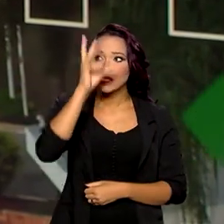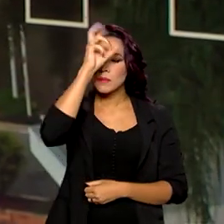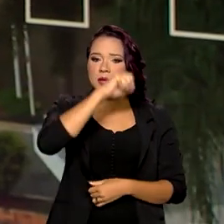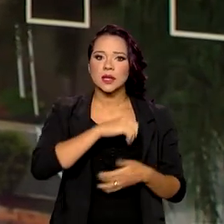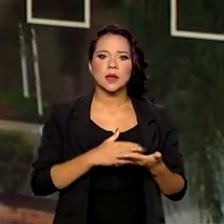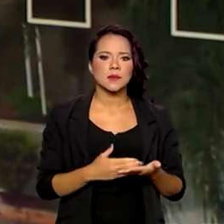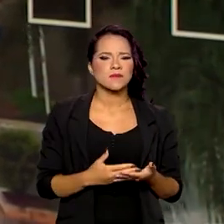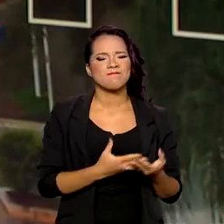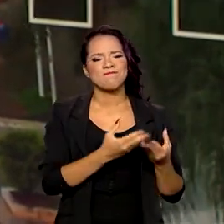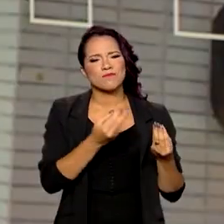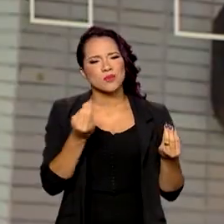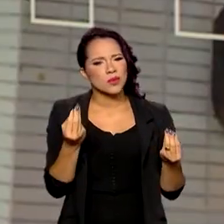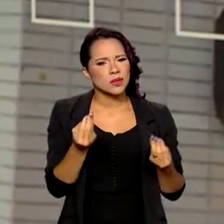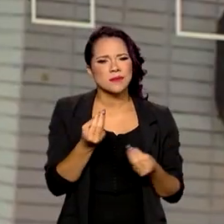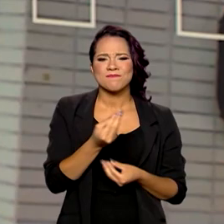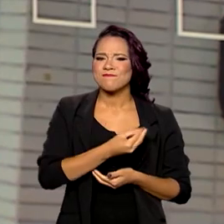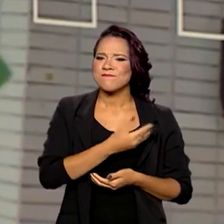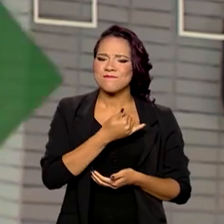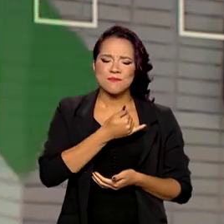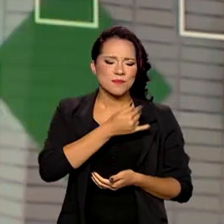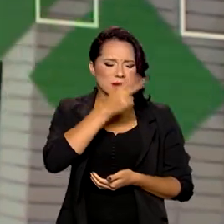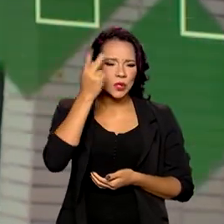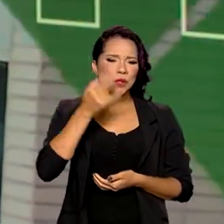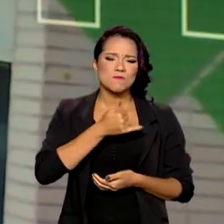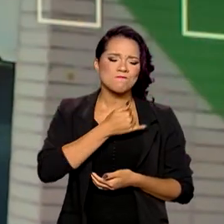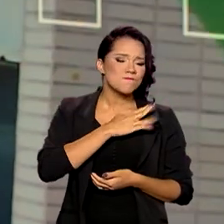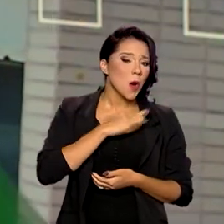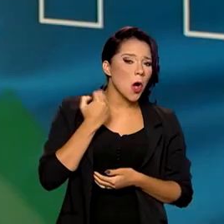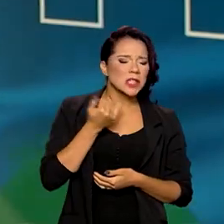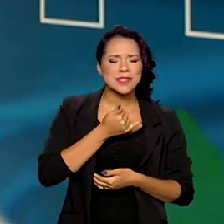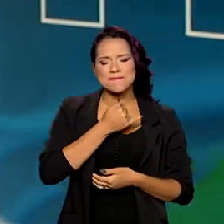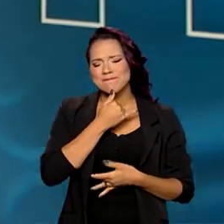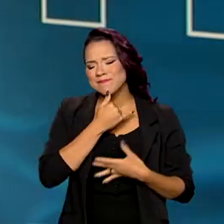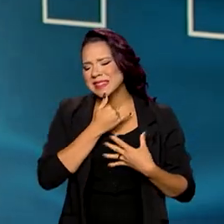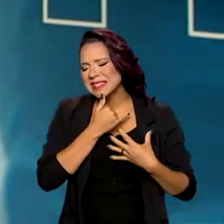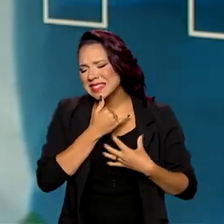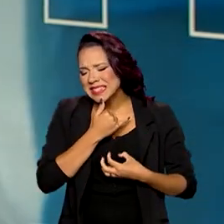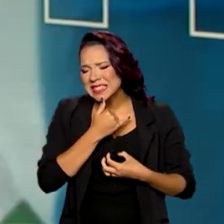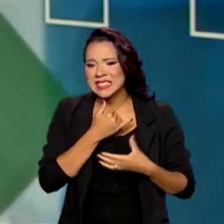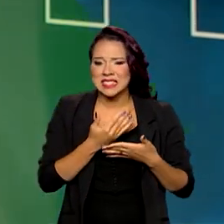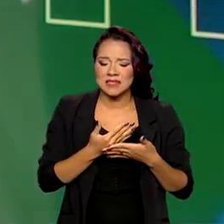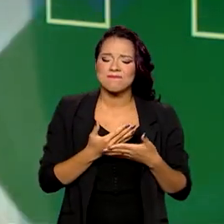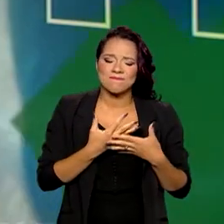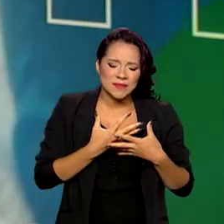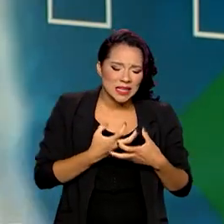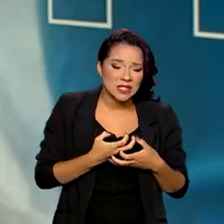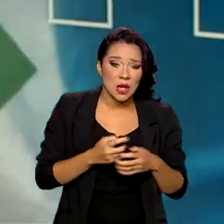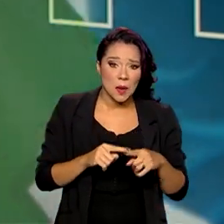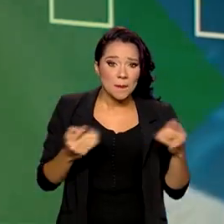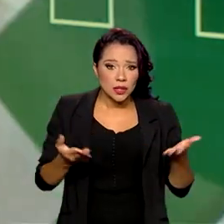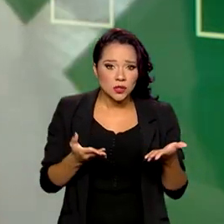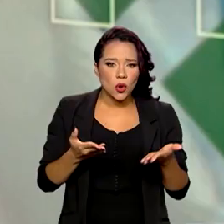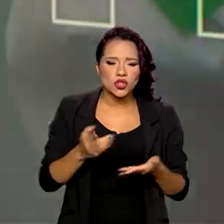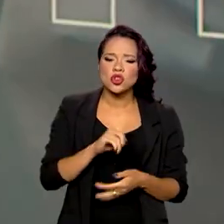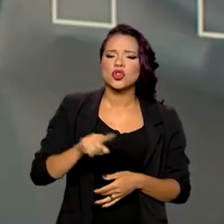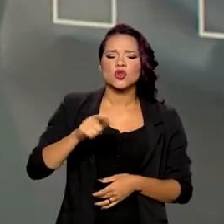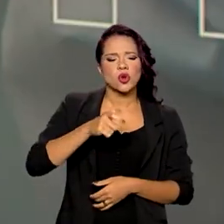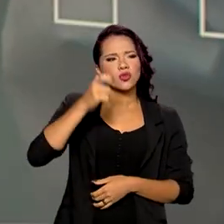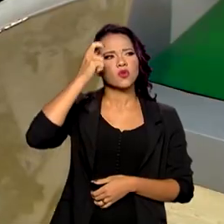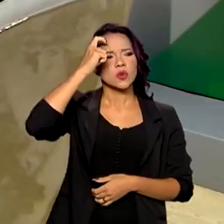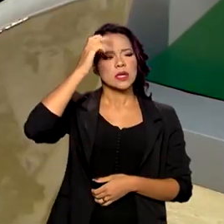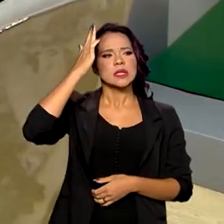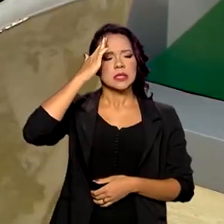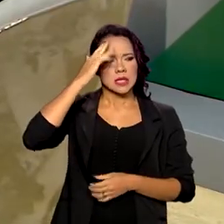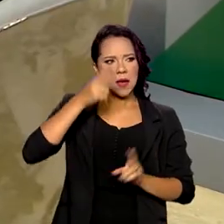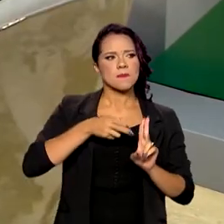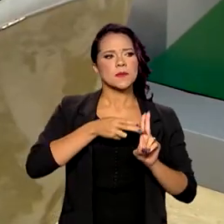Lamentamos todas as vidas perdidas. Mas hoje há uma consciência em todos que o